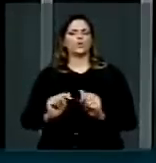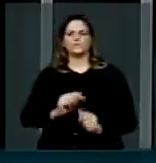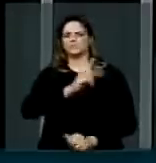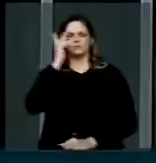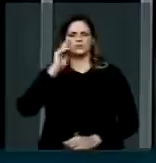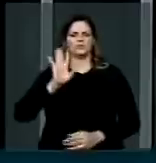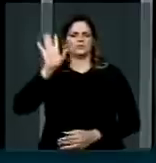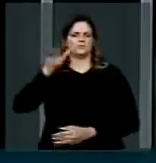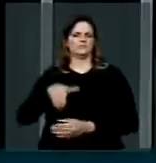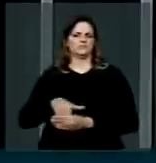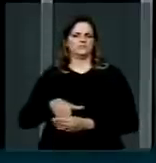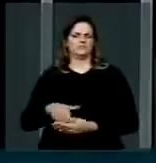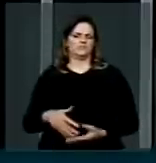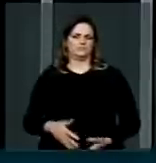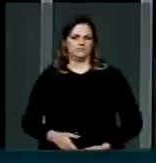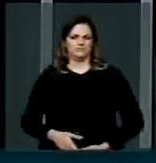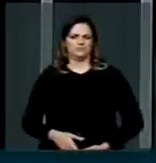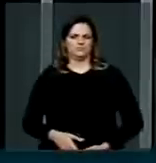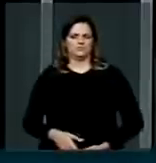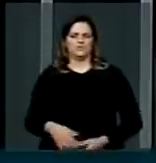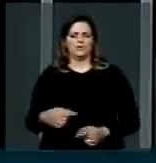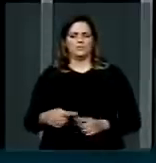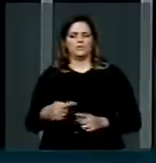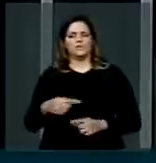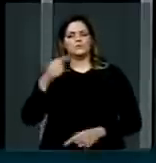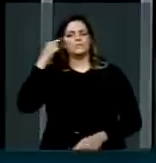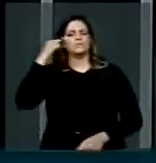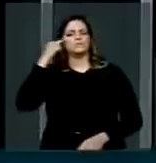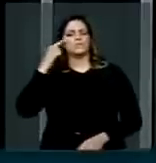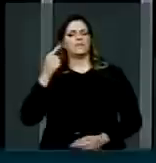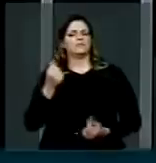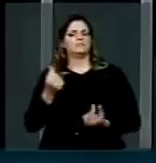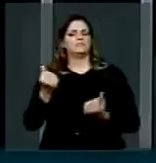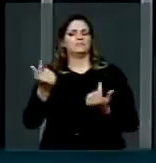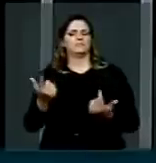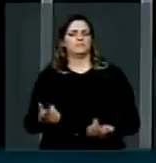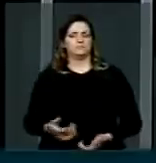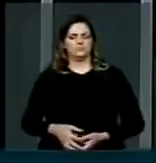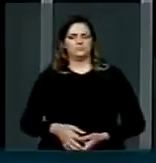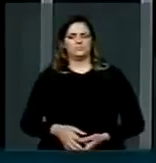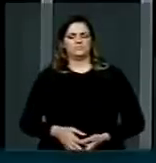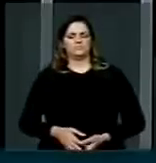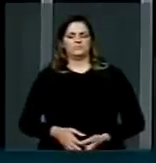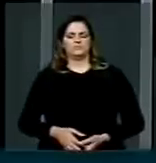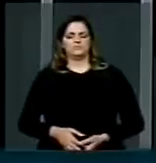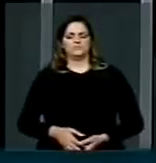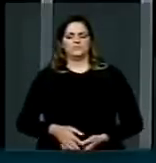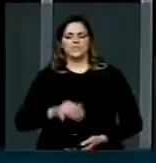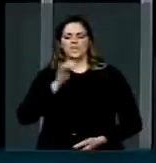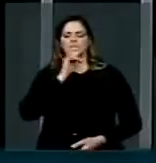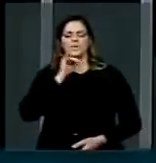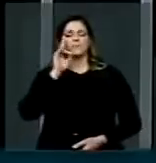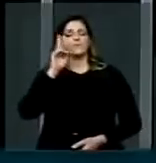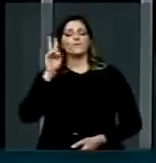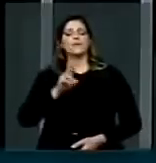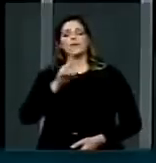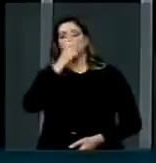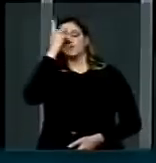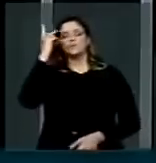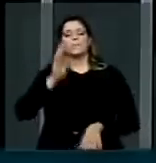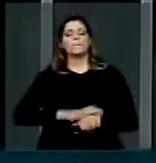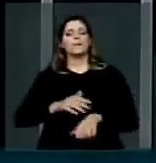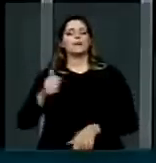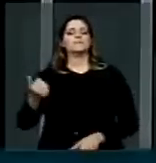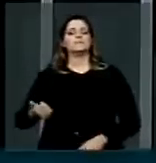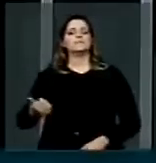colocadas à lógica do capital financeiro. Aliás, basta ver quem são os homens mais ricos do